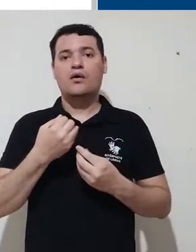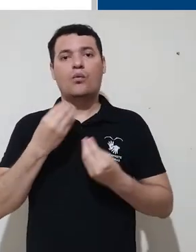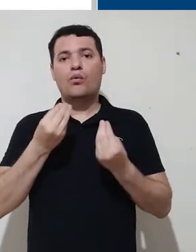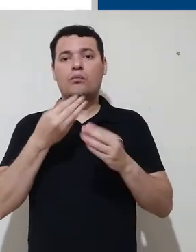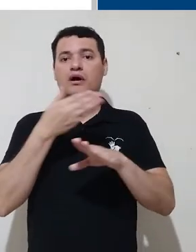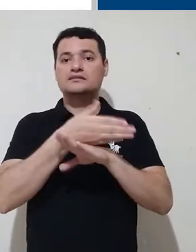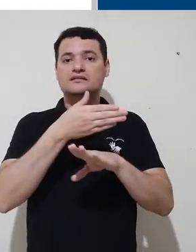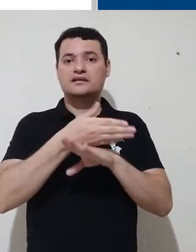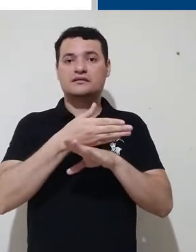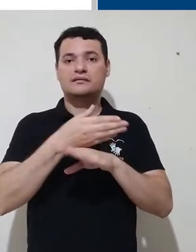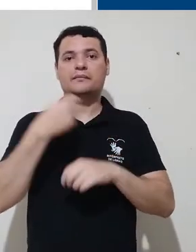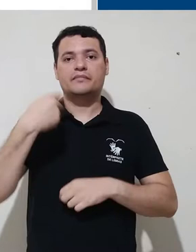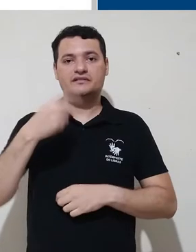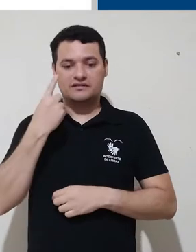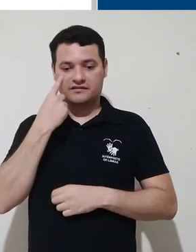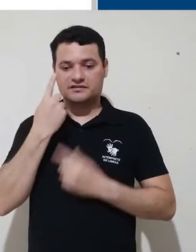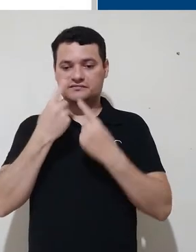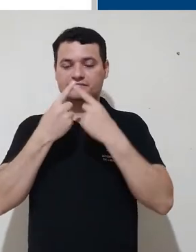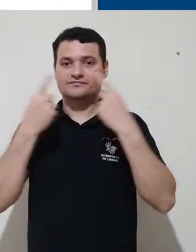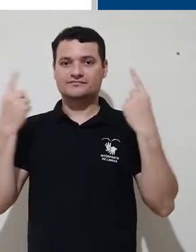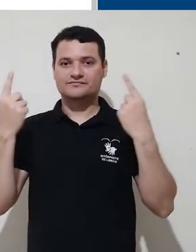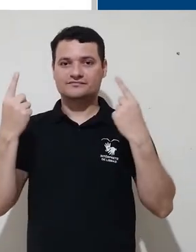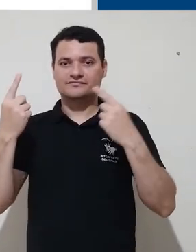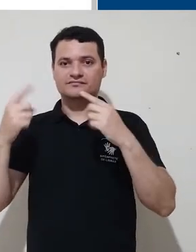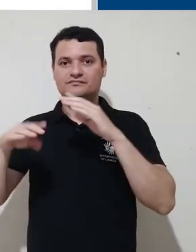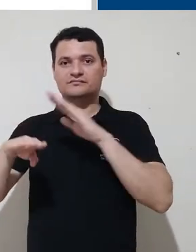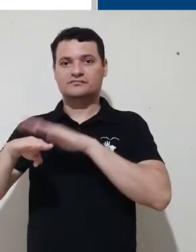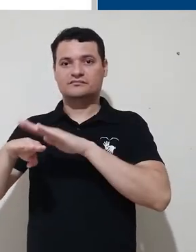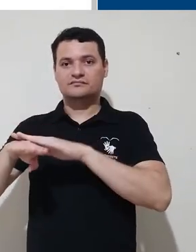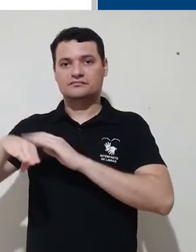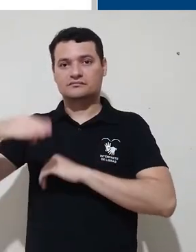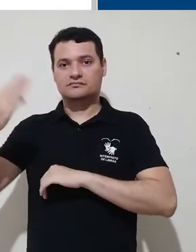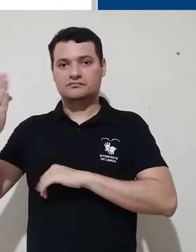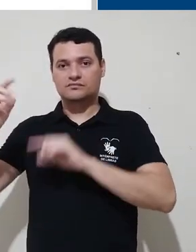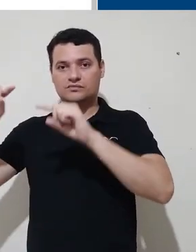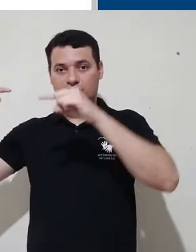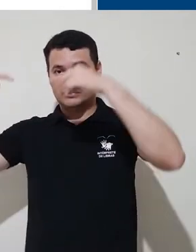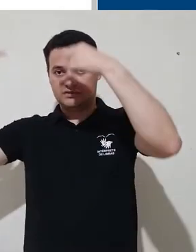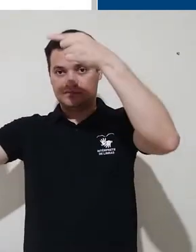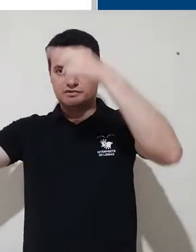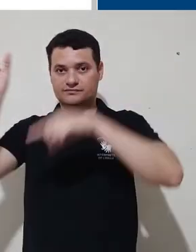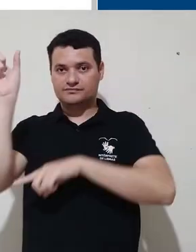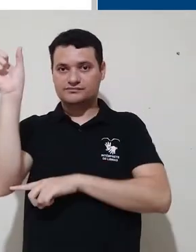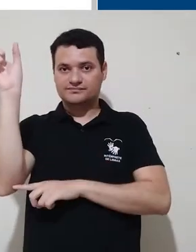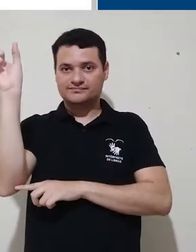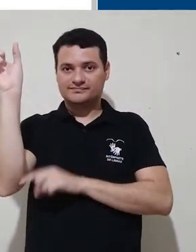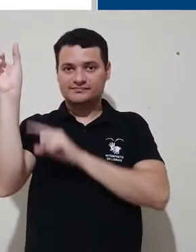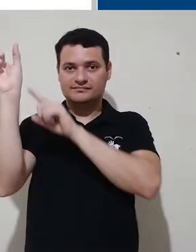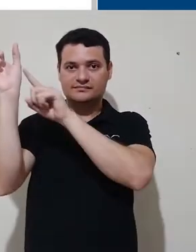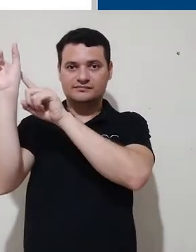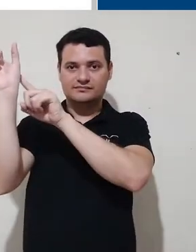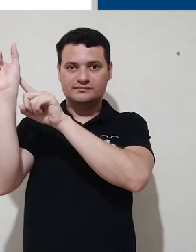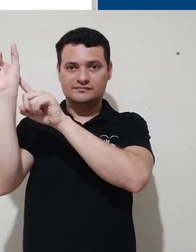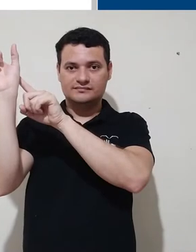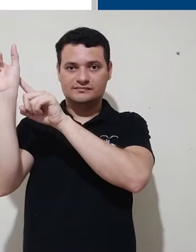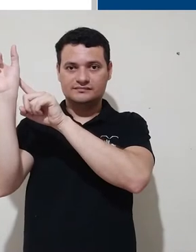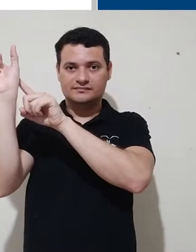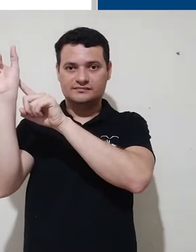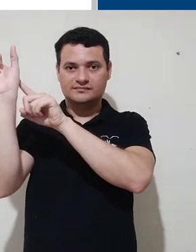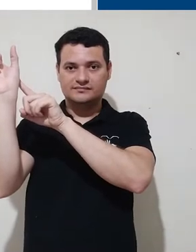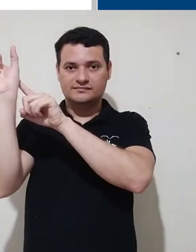para acessar você precisa vir aqui no canto superior à direita da